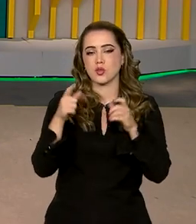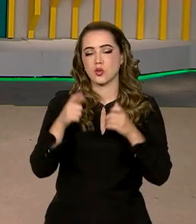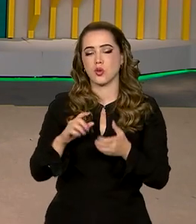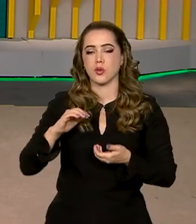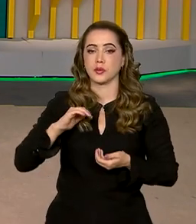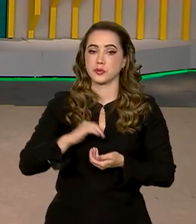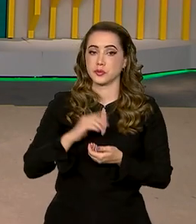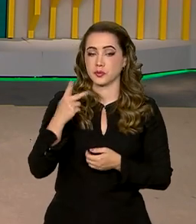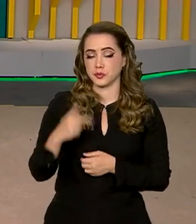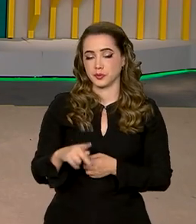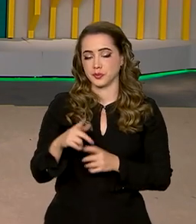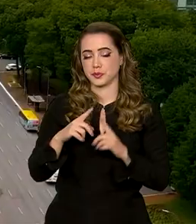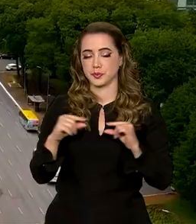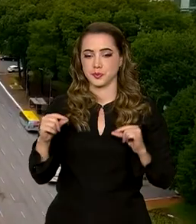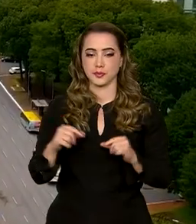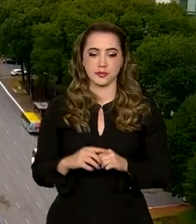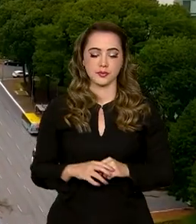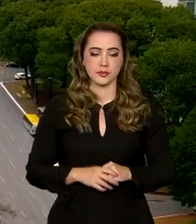Itamaraty, aqui em Brasília.